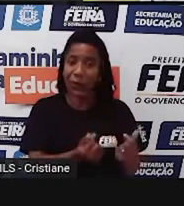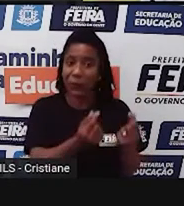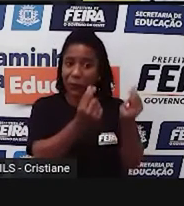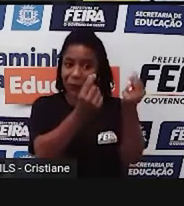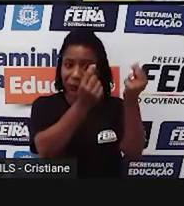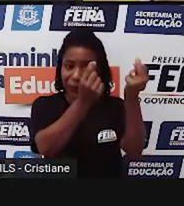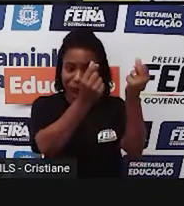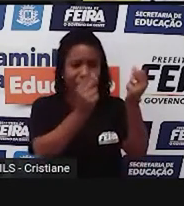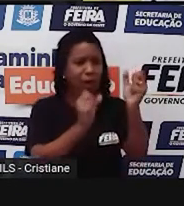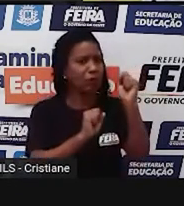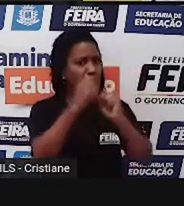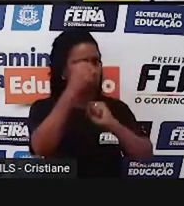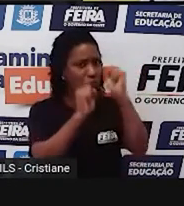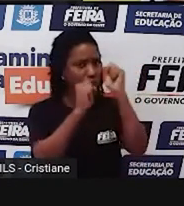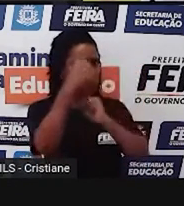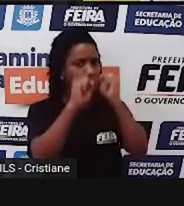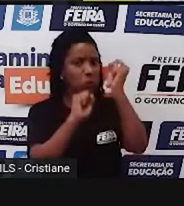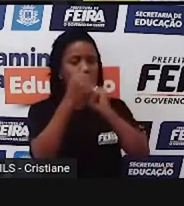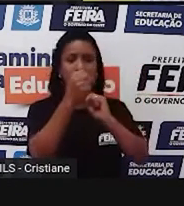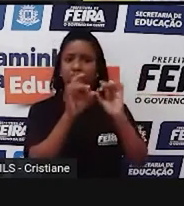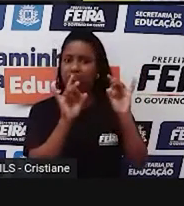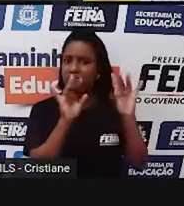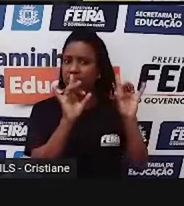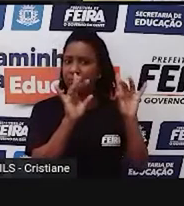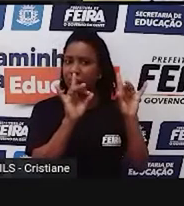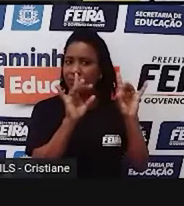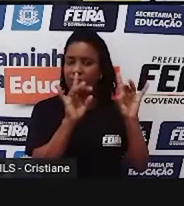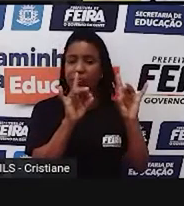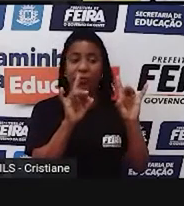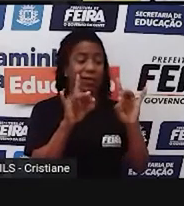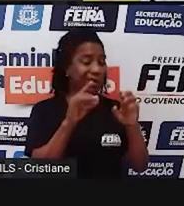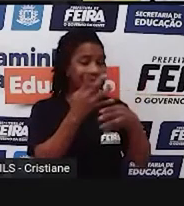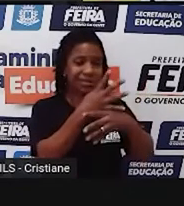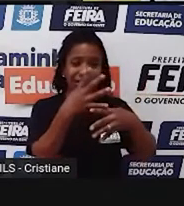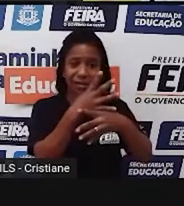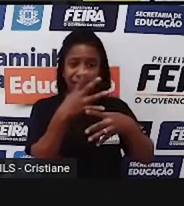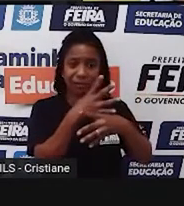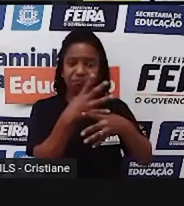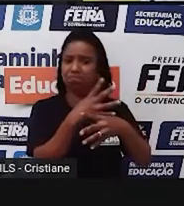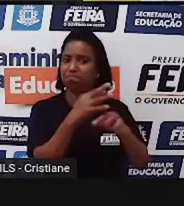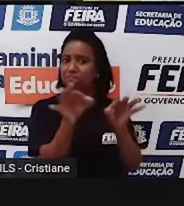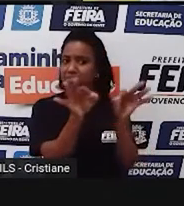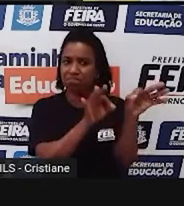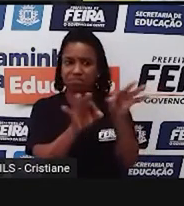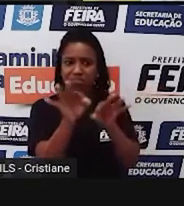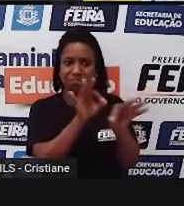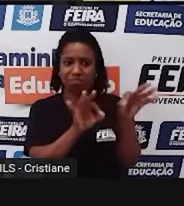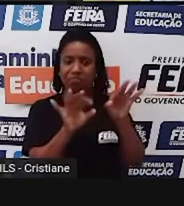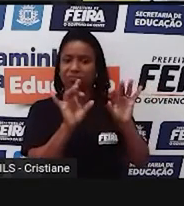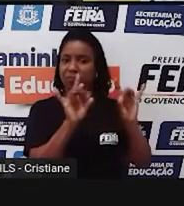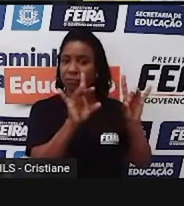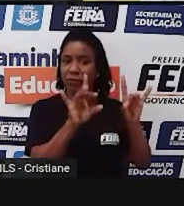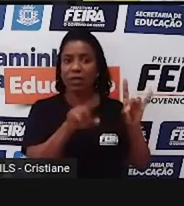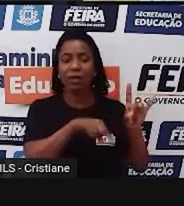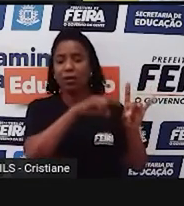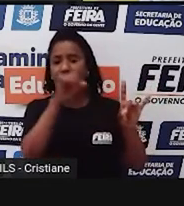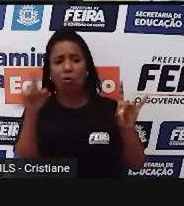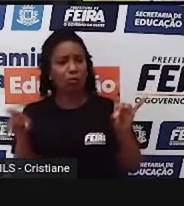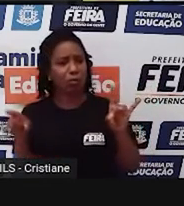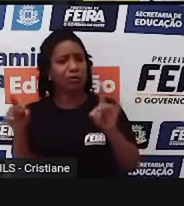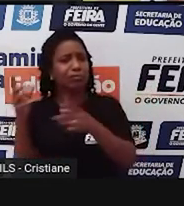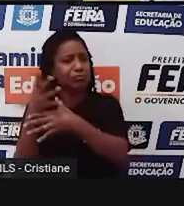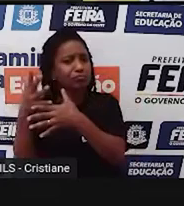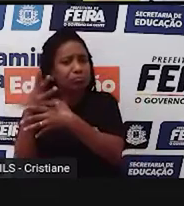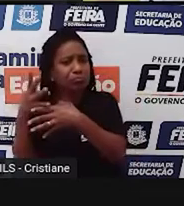geral, e você percebe na própria infraestrutura da cidade. Mesmo que não seja tão tecnológica assim, que sejam cidades